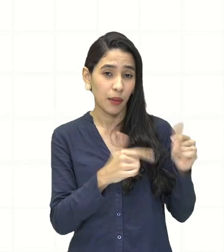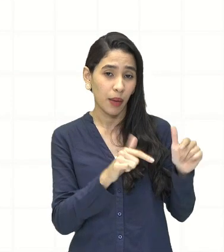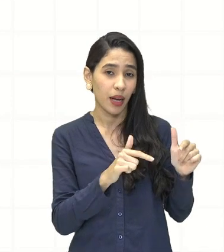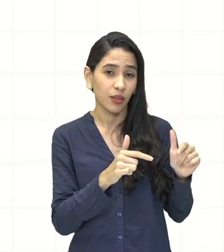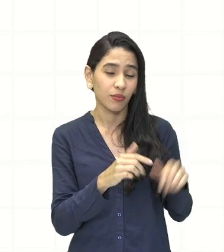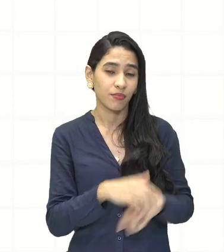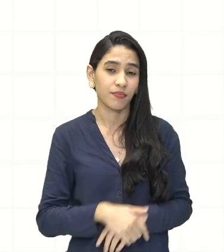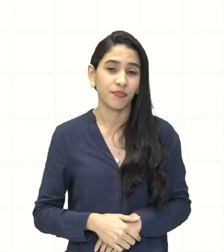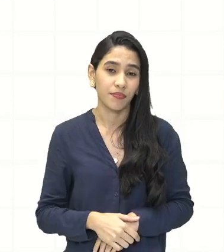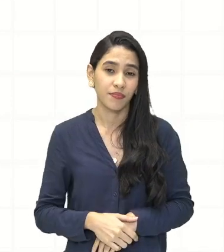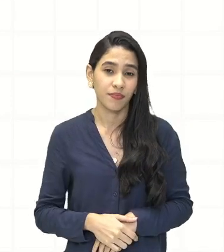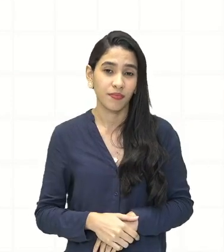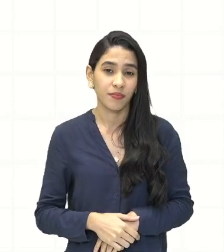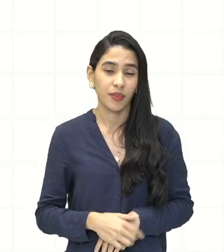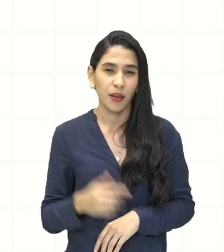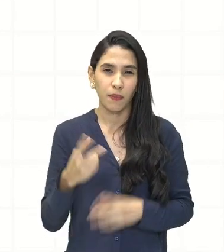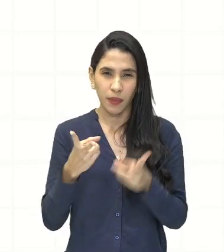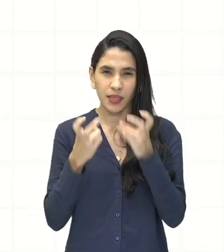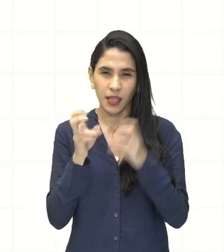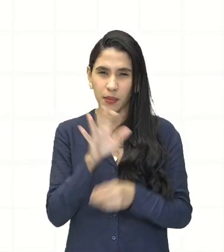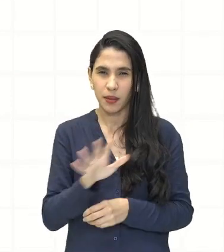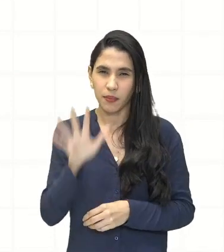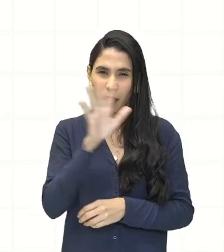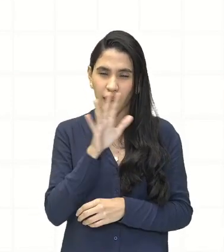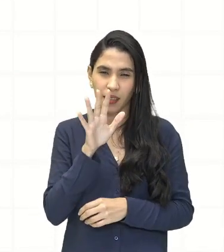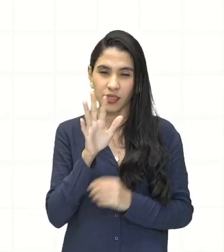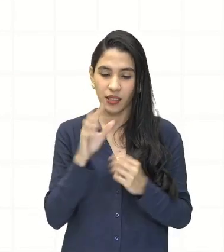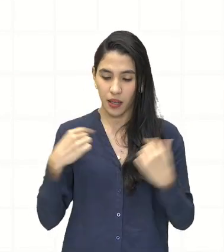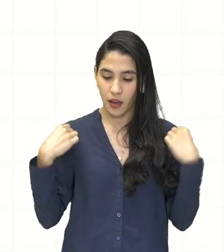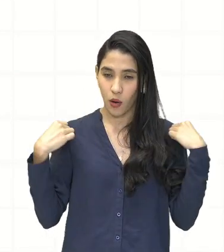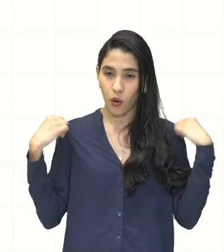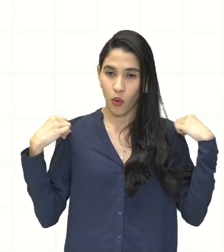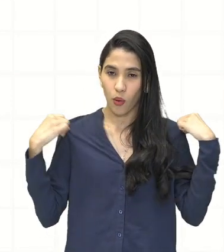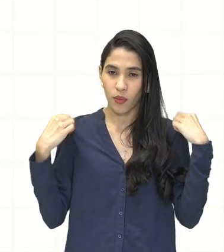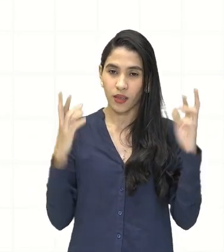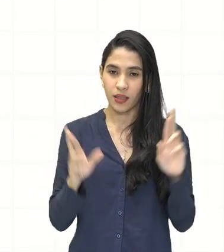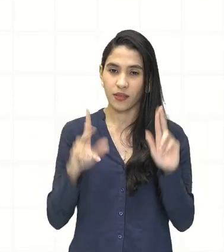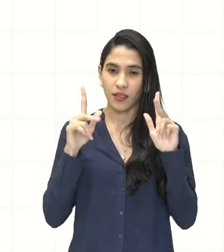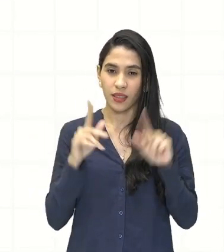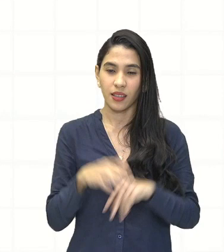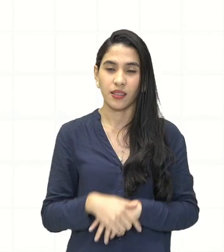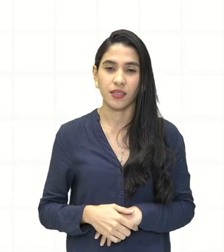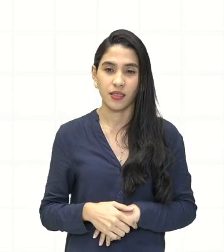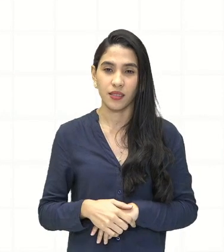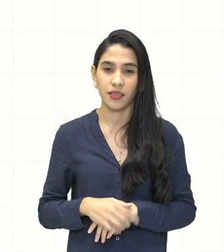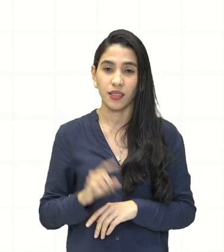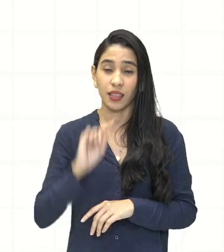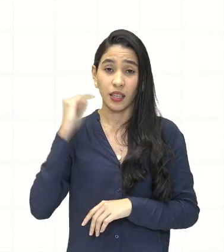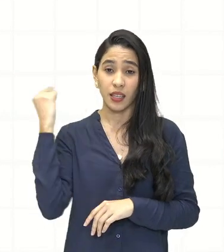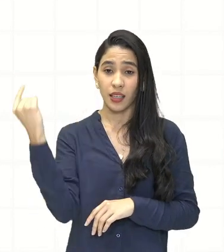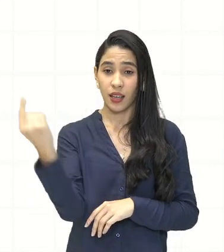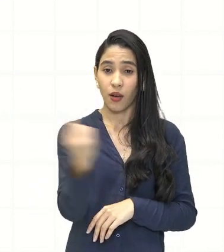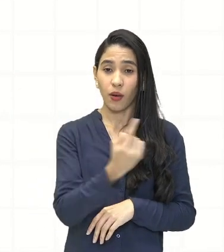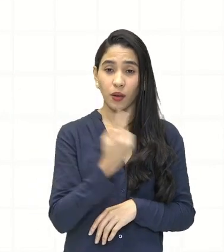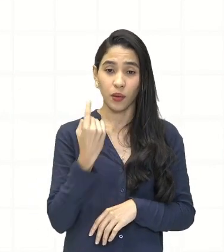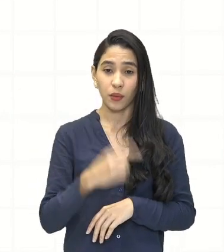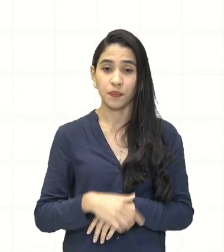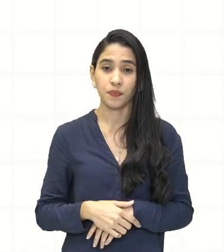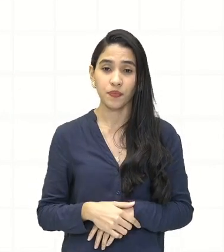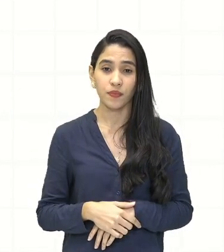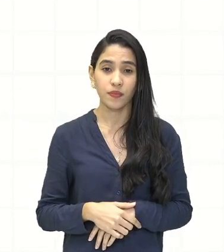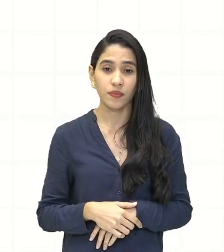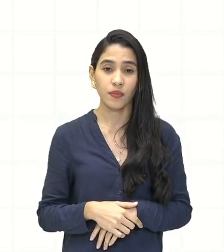a forma de se vestir dessas pessoas, que elas são diferentes. E o que elas têm ali ao seu redor? O no